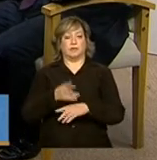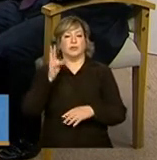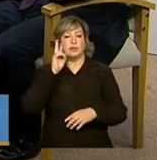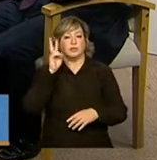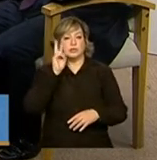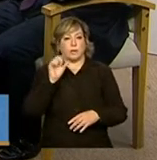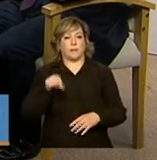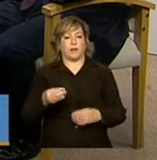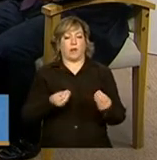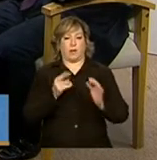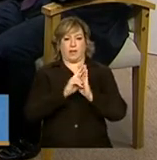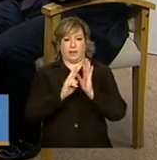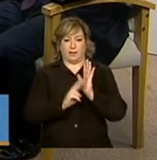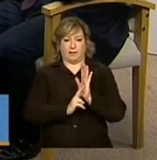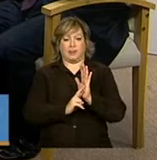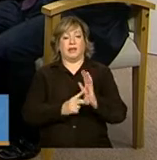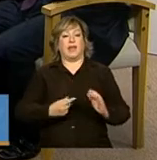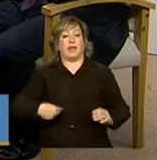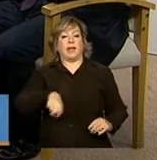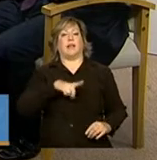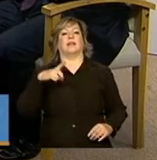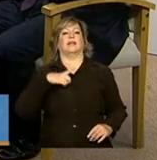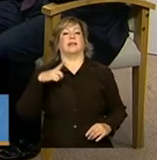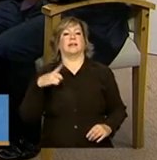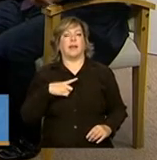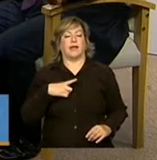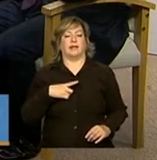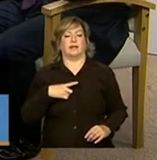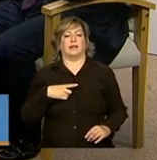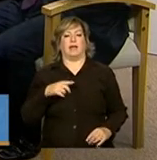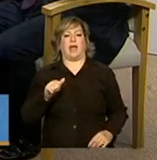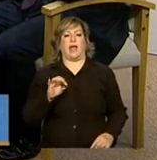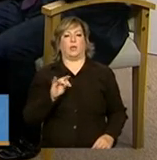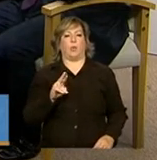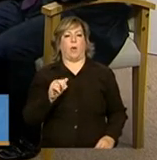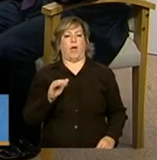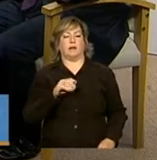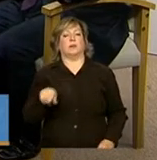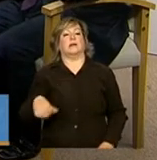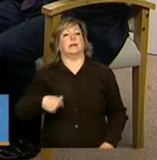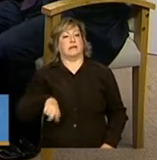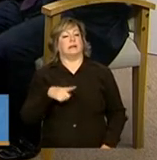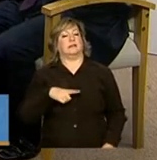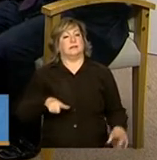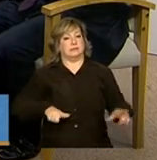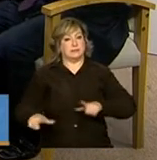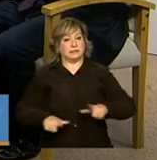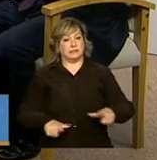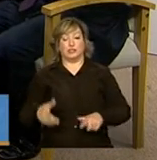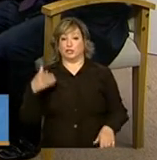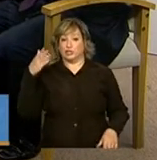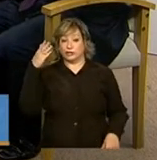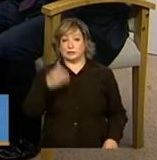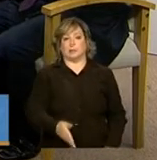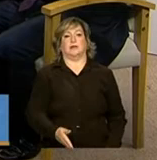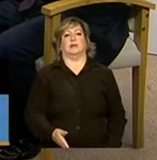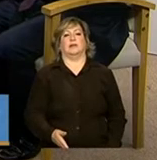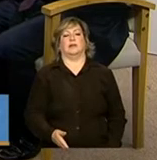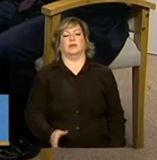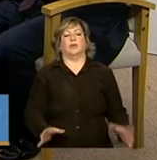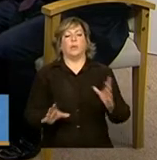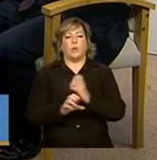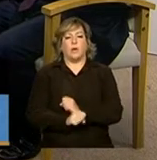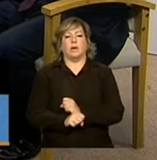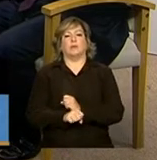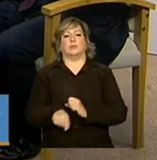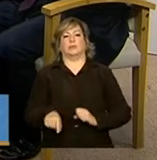às condicionalidades, eles têm uma atuação e o trabalho deles tem consequência direta no cálculo